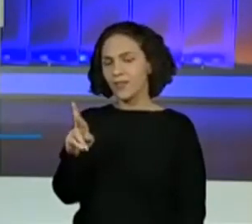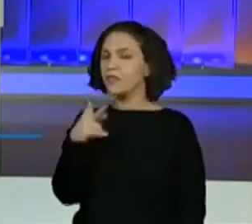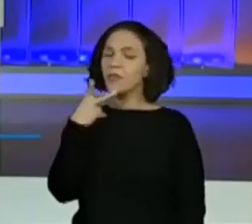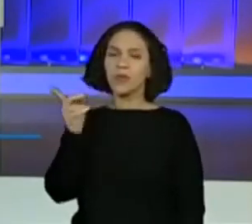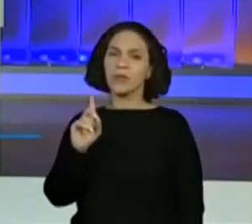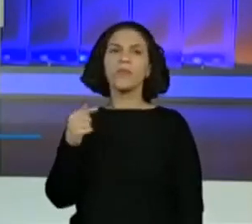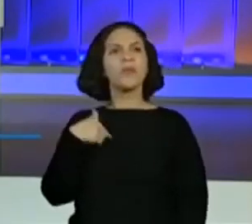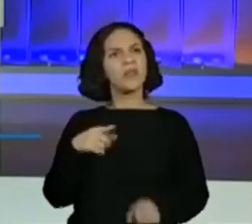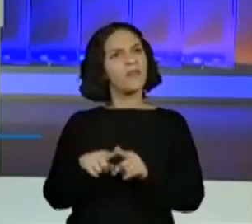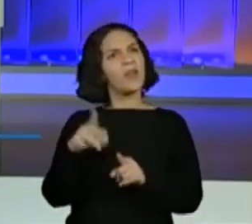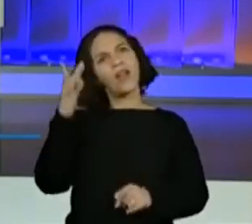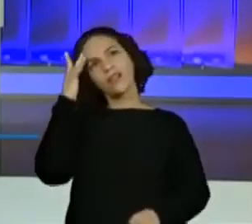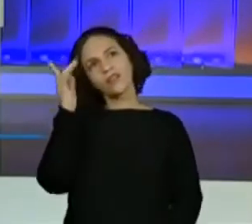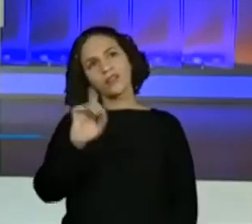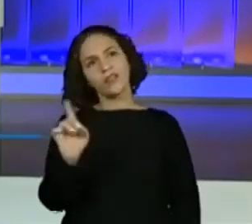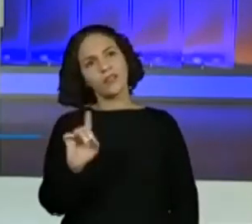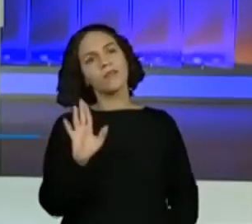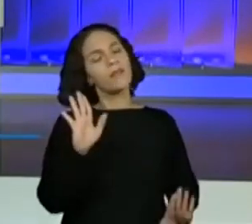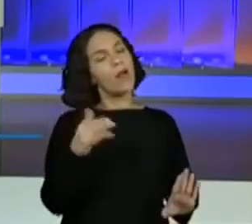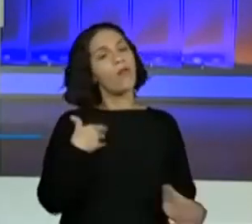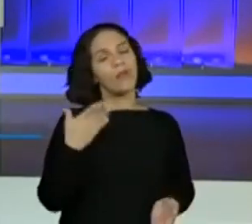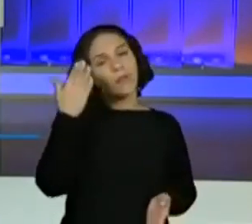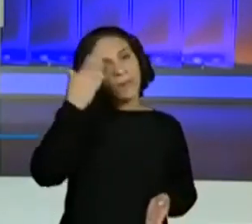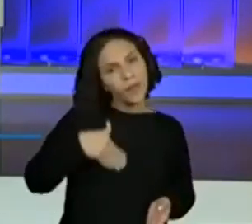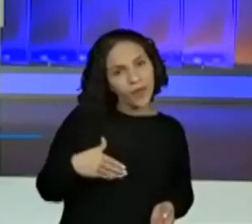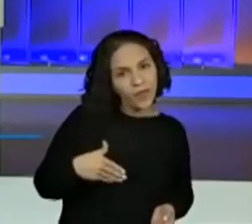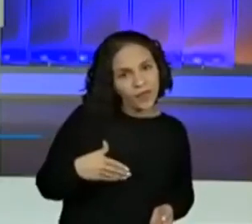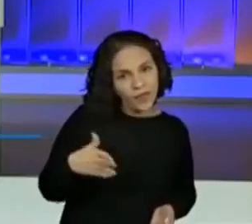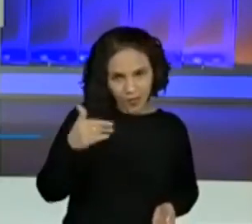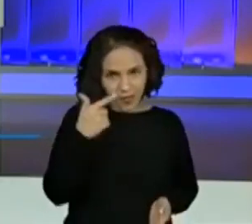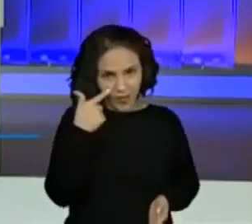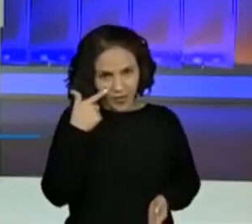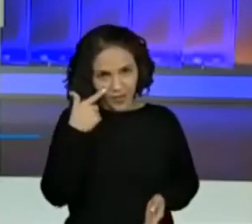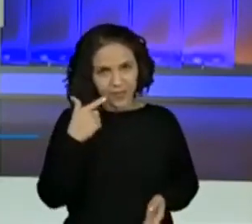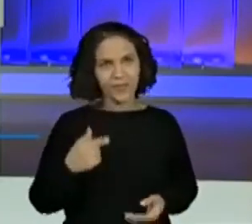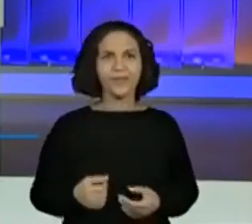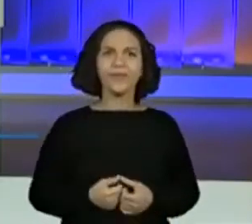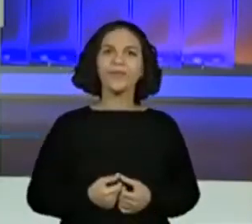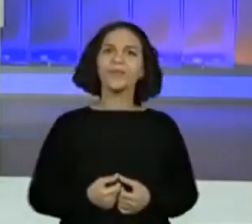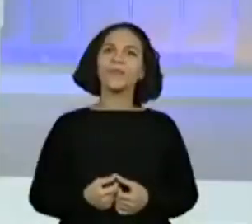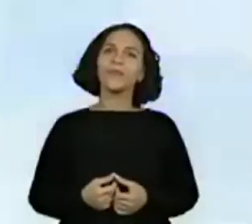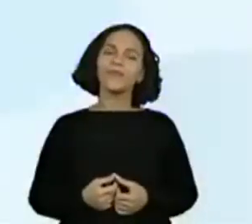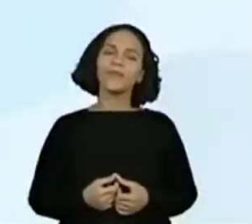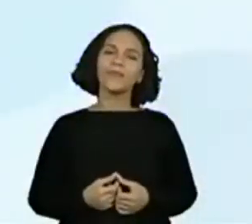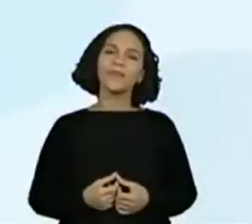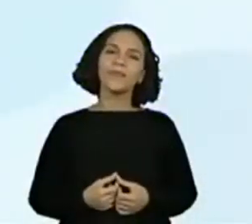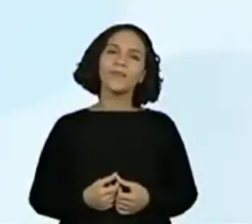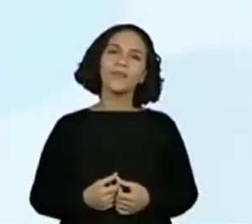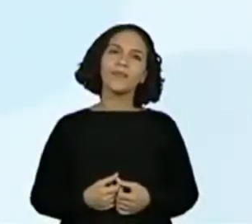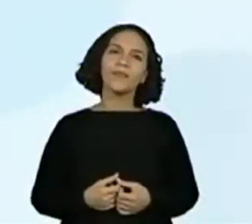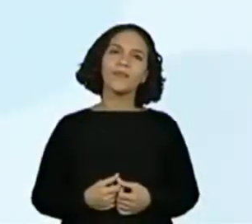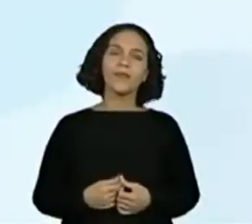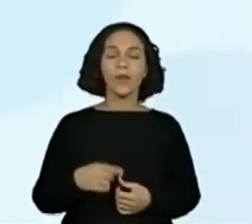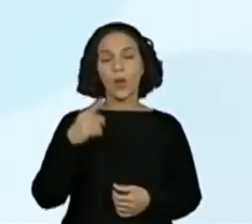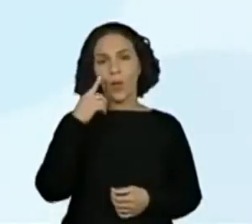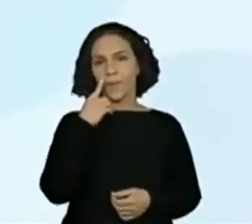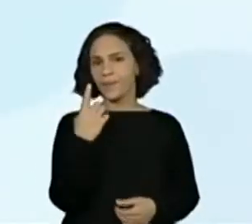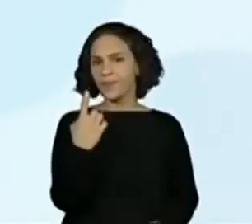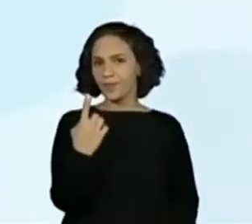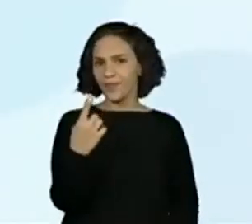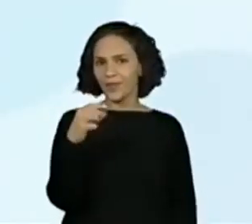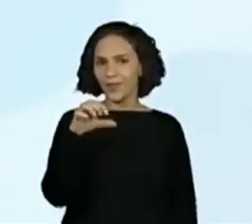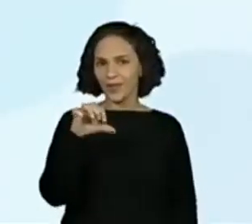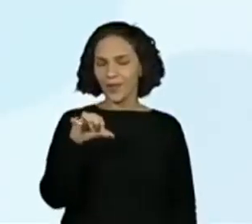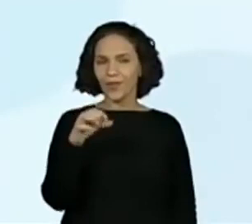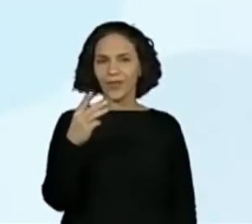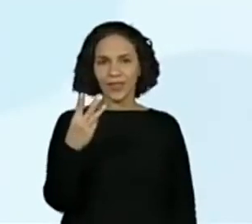teoria? Eu também acho que não. Mas eu gosto de testar, então vamos testar junto isso, certo? Então, vamos lá. Eu tenho aqui, 1934.